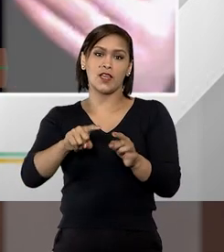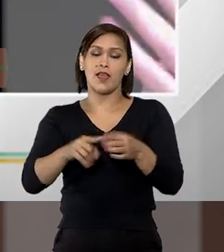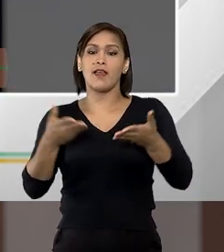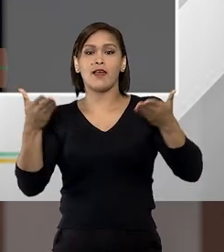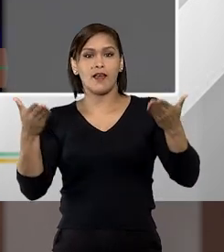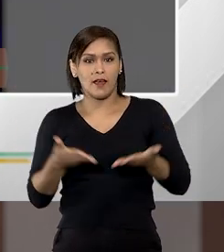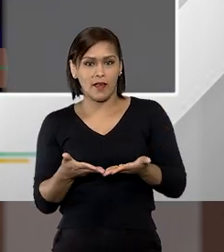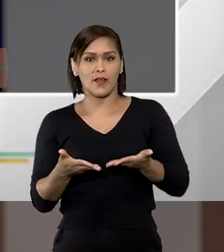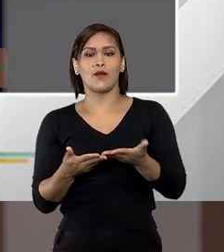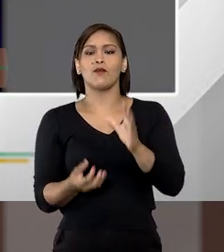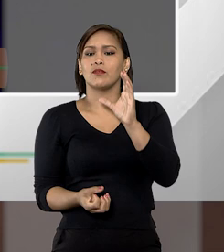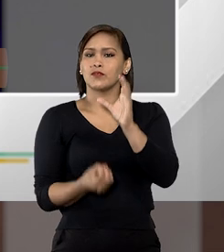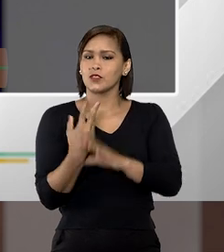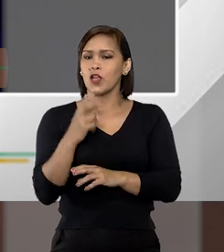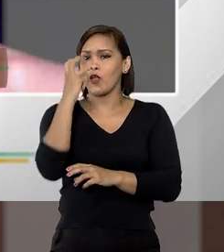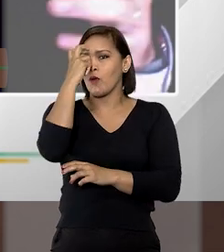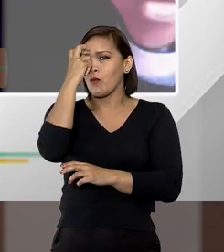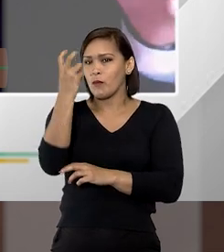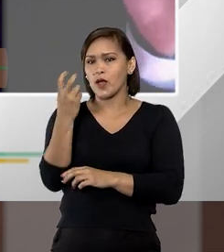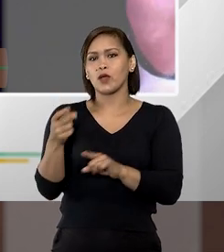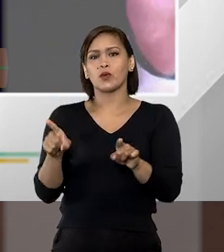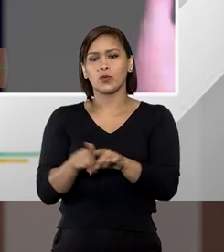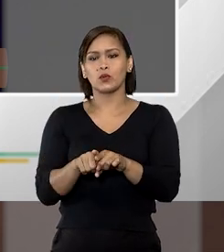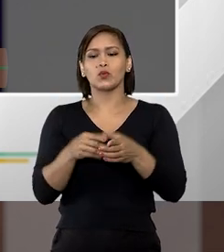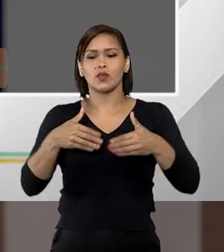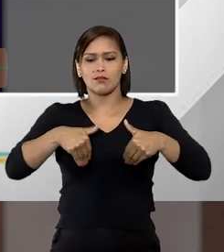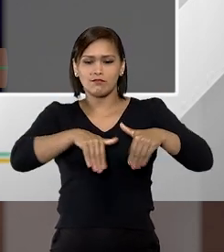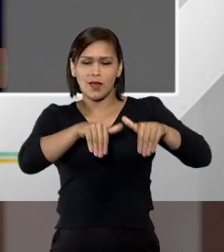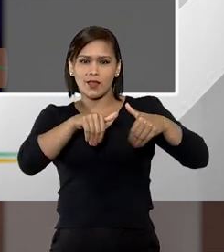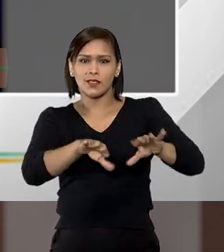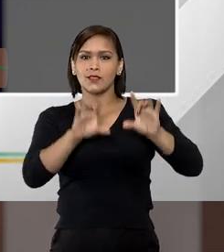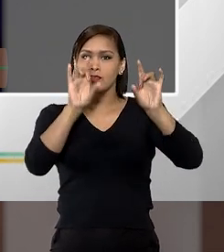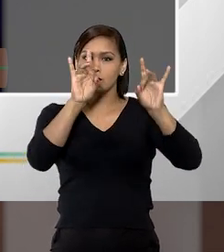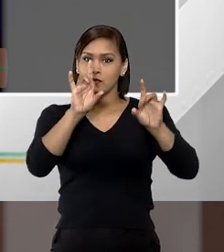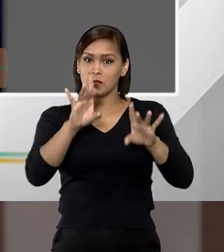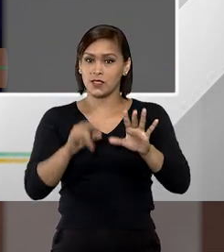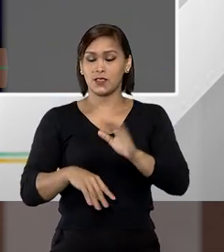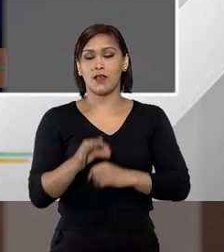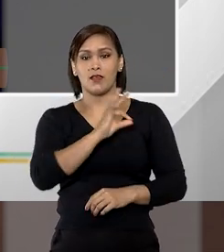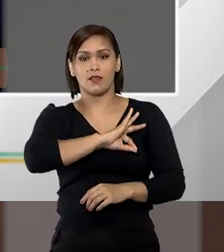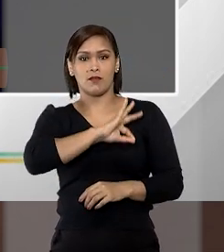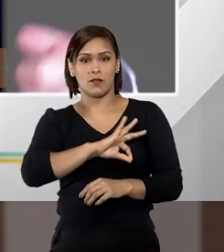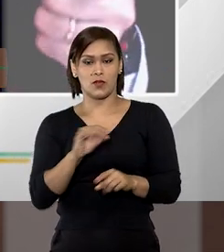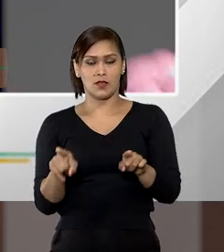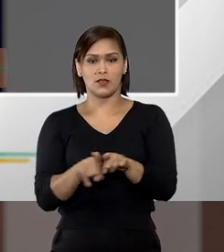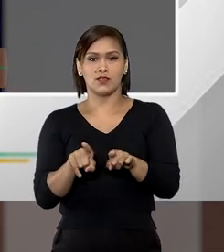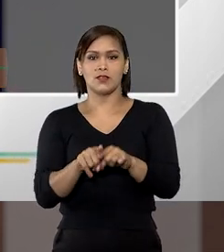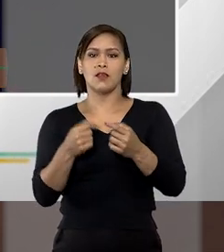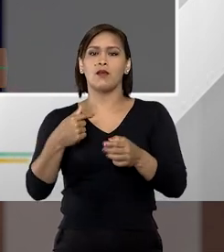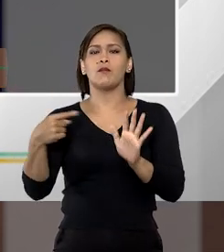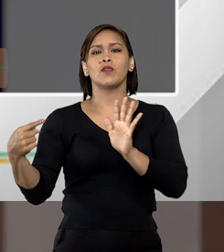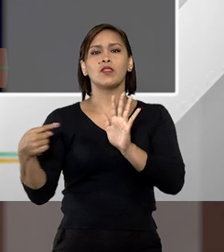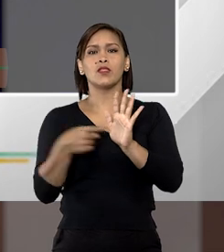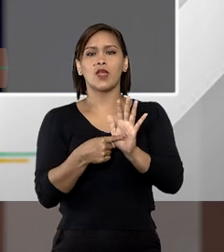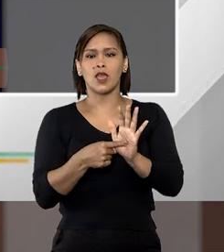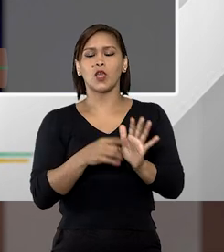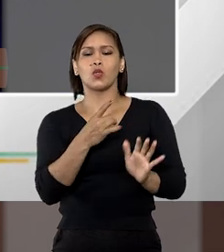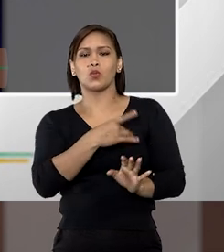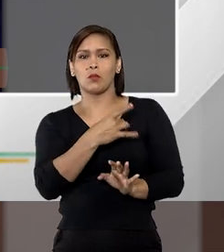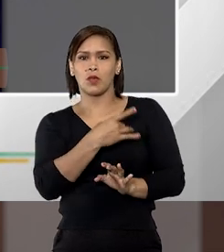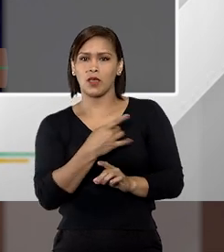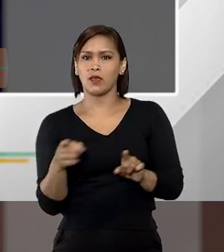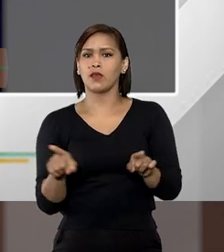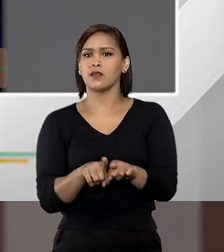agora está se criando uma cultura de se criar batalhões especializados da polícia militar ter o botão do pânico está